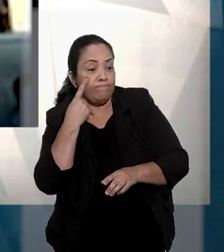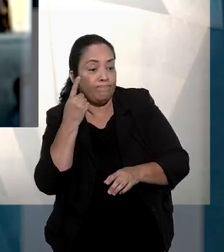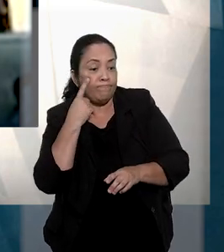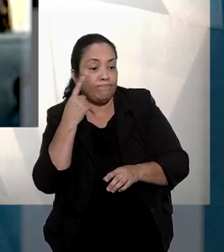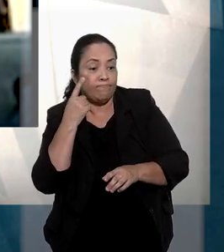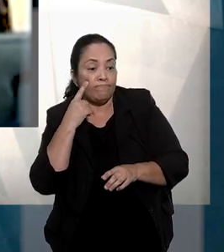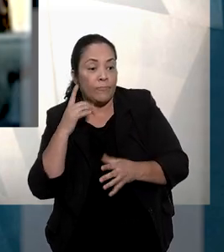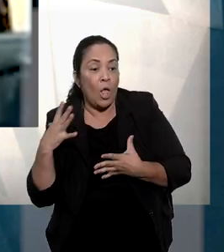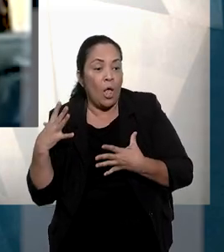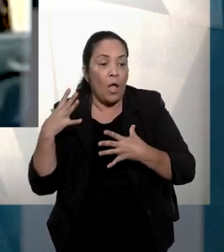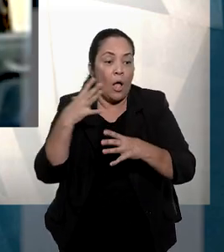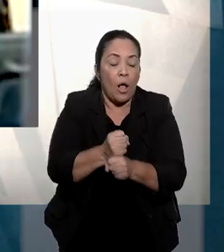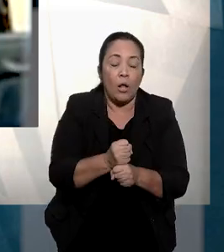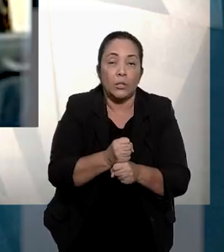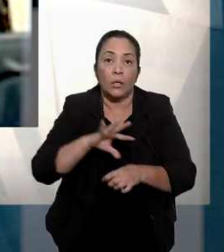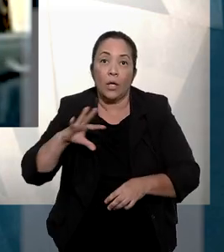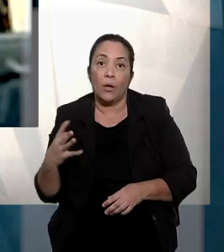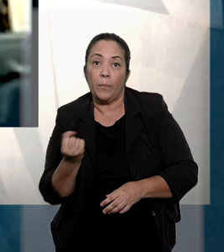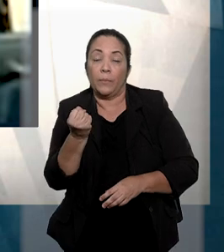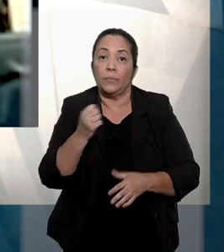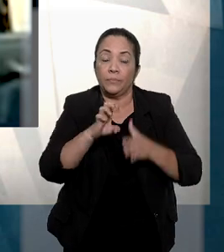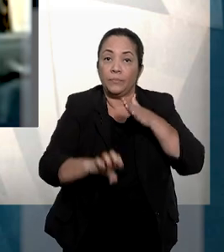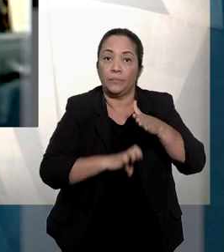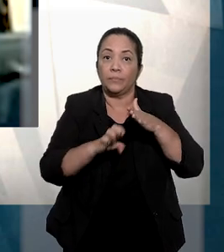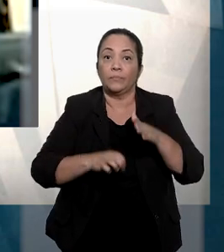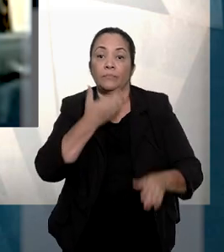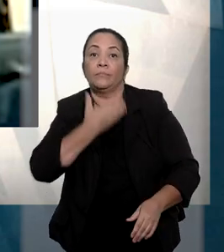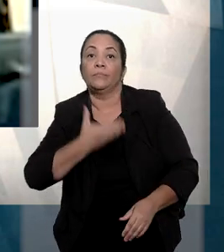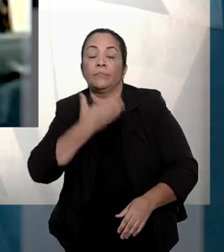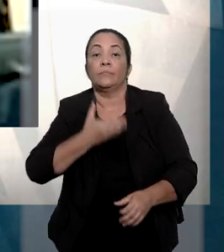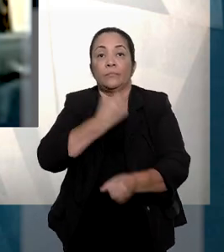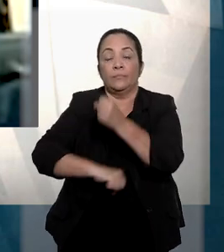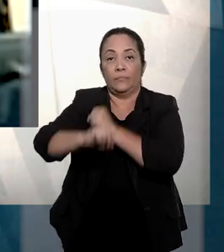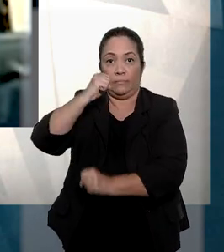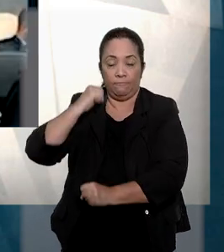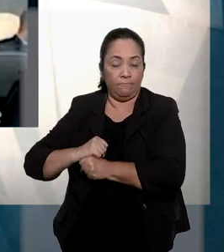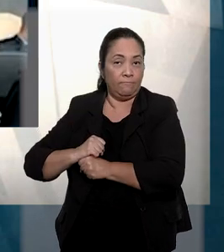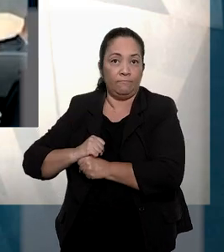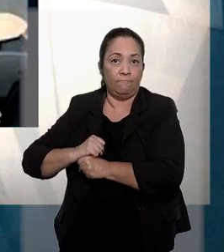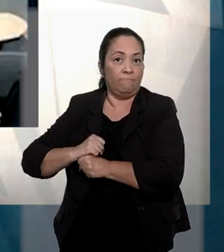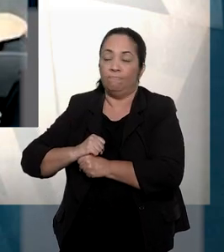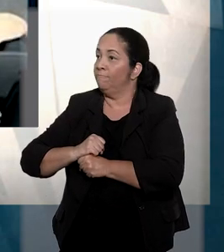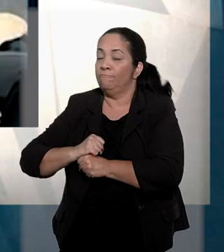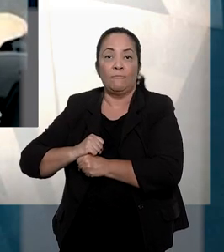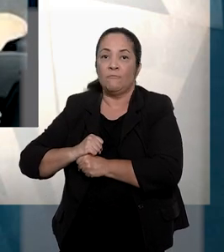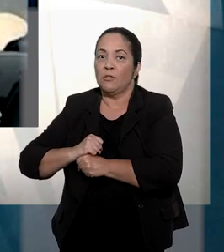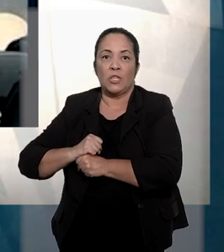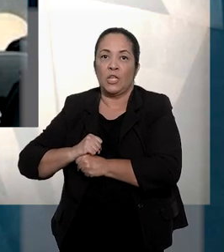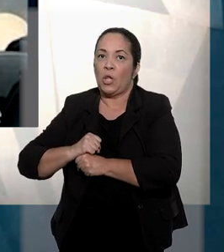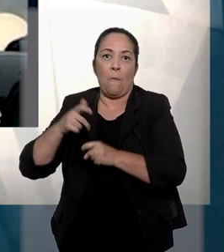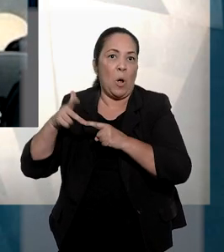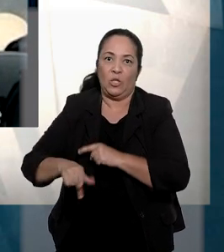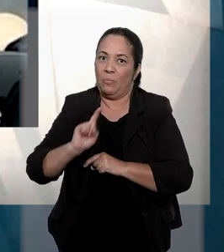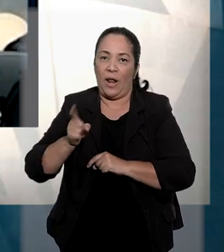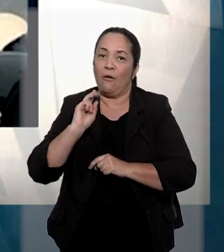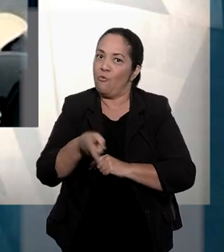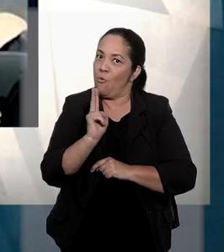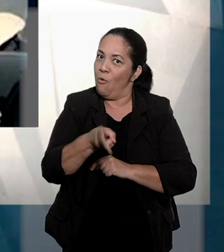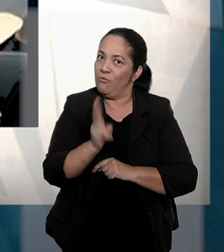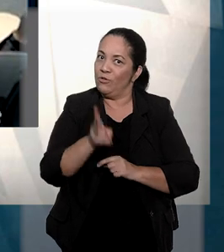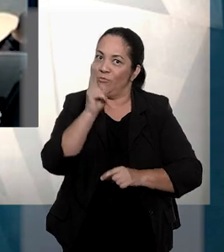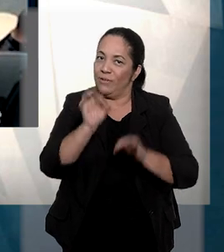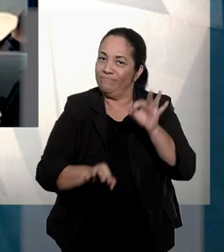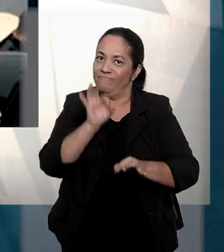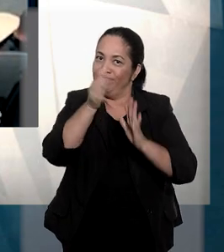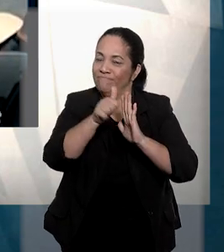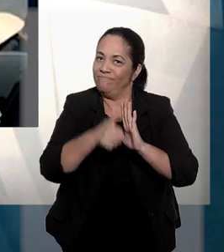observou que a conclusão da recuperação judicial da empresa em dezembro do ano passado não impede o julgamento do caso, pois a